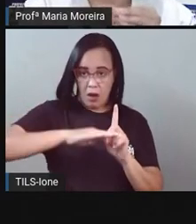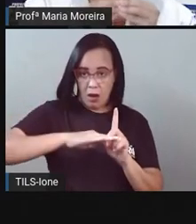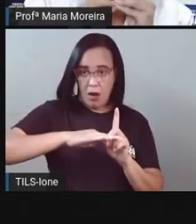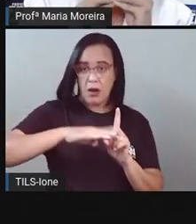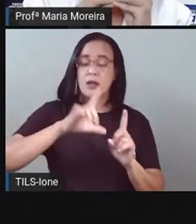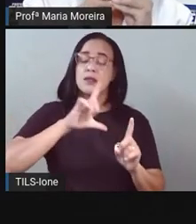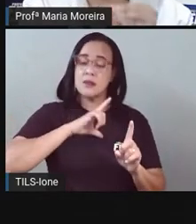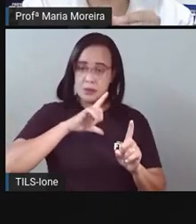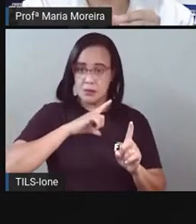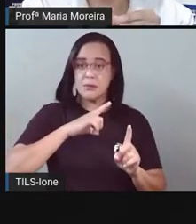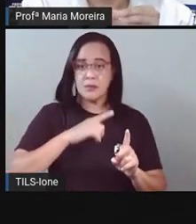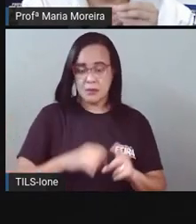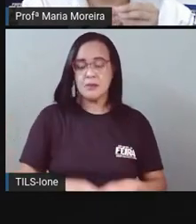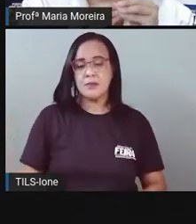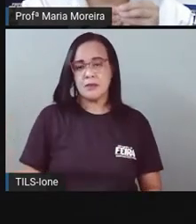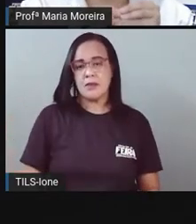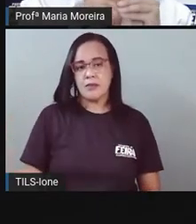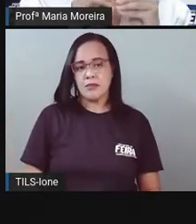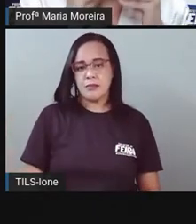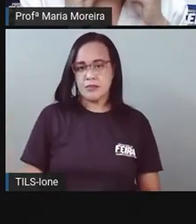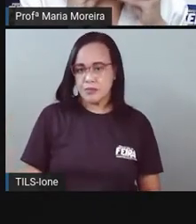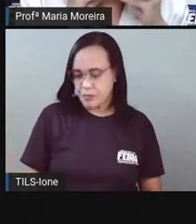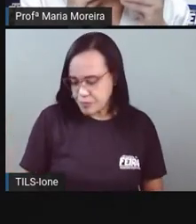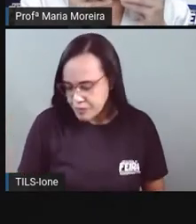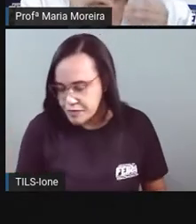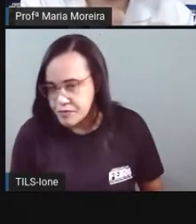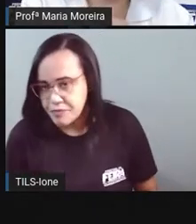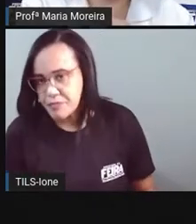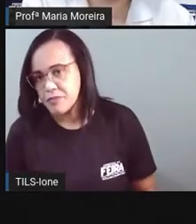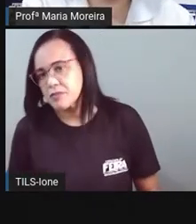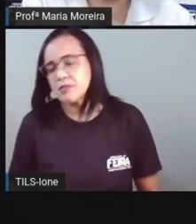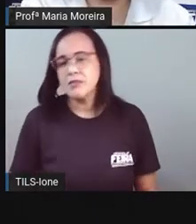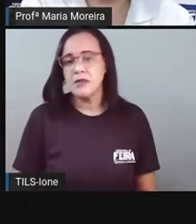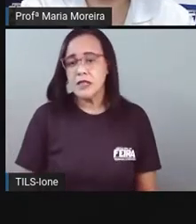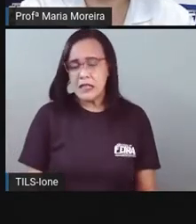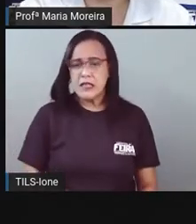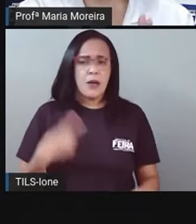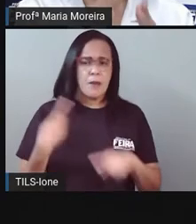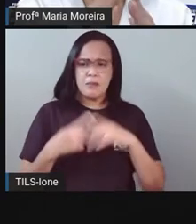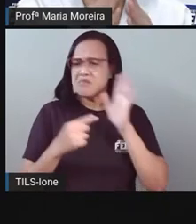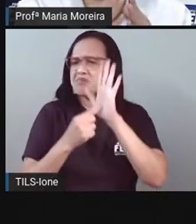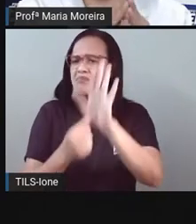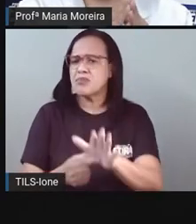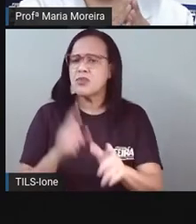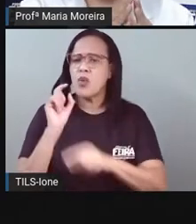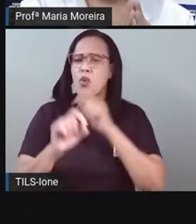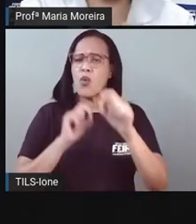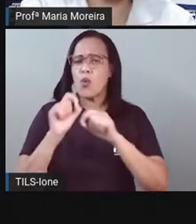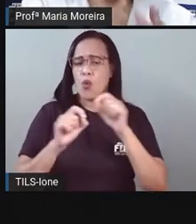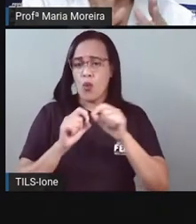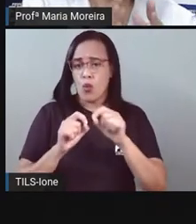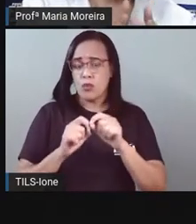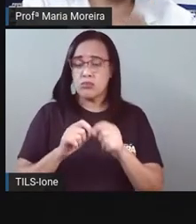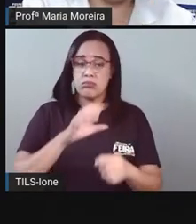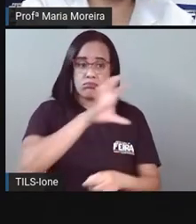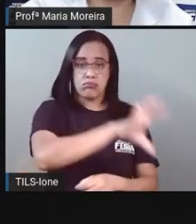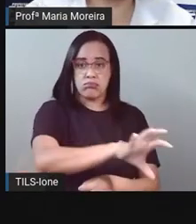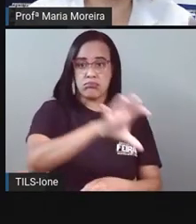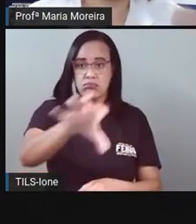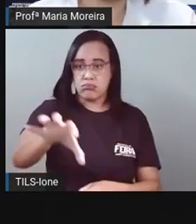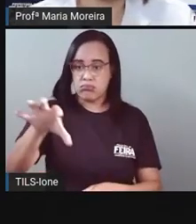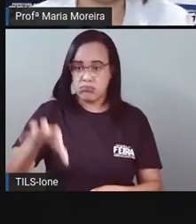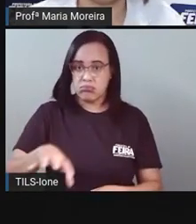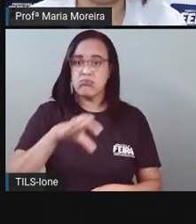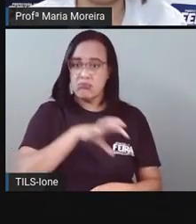vai caindo Caindo Isso aí fica muito mais evidente aonde? Nas regiões sul, sudeste